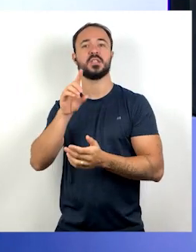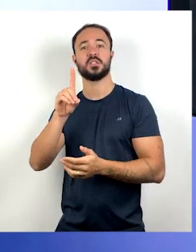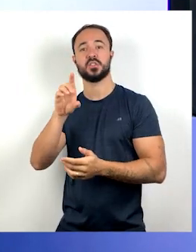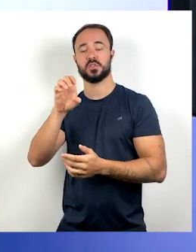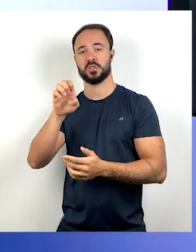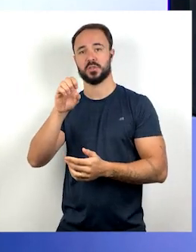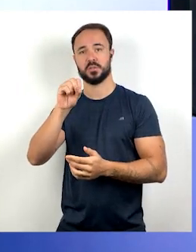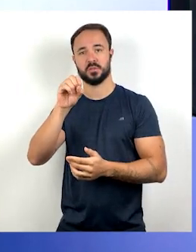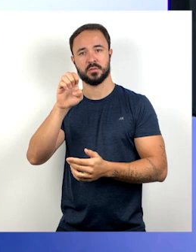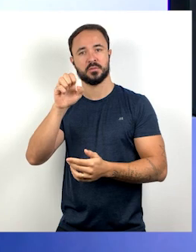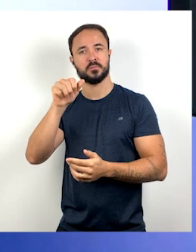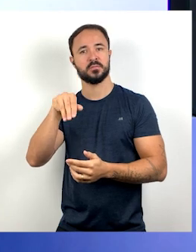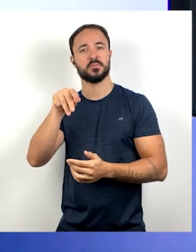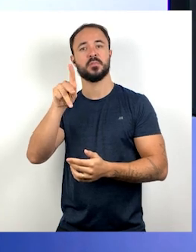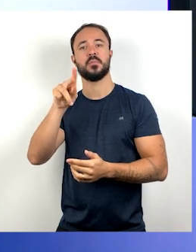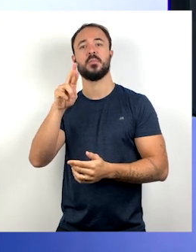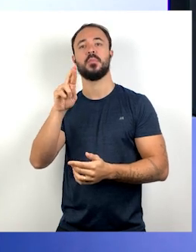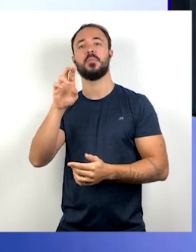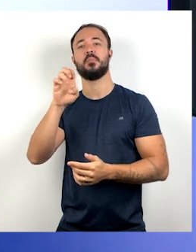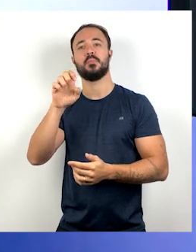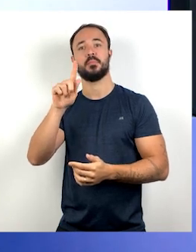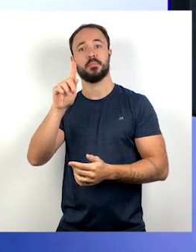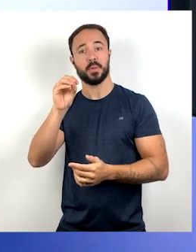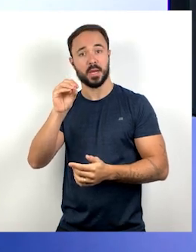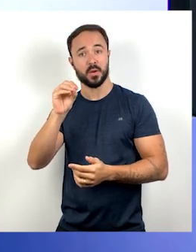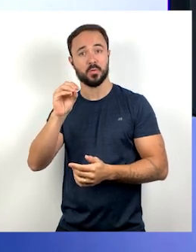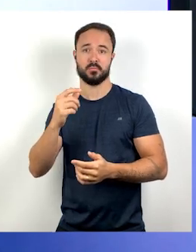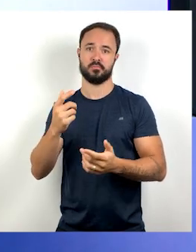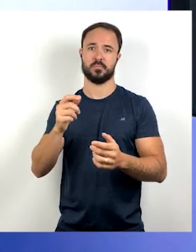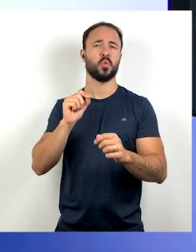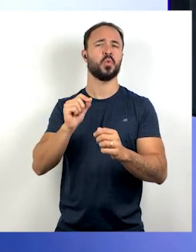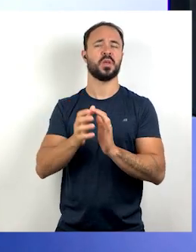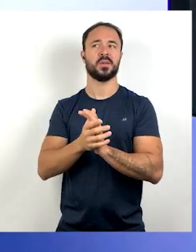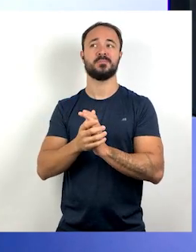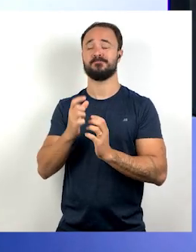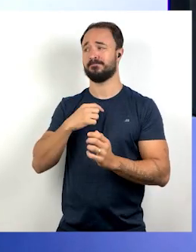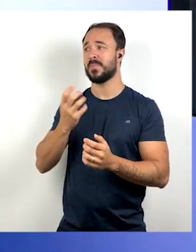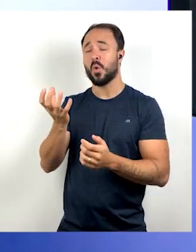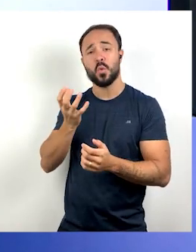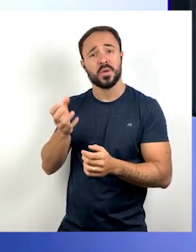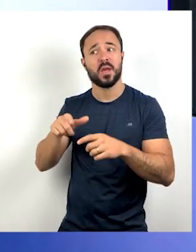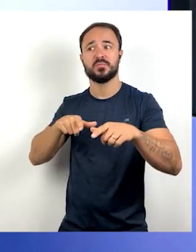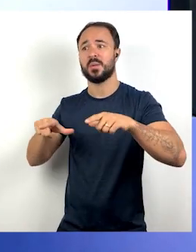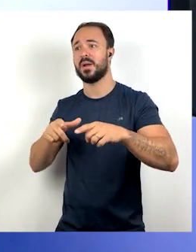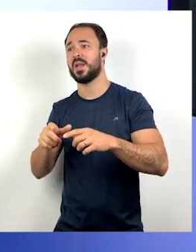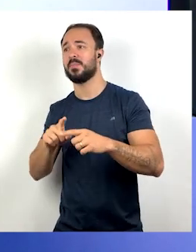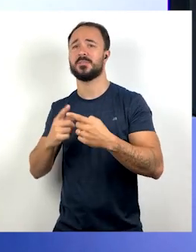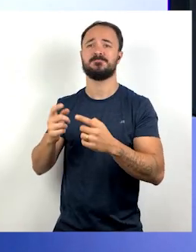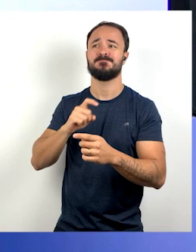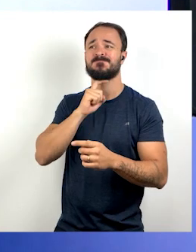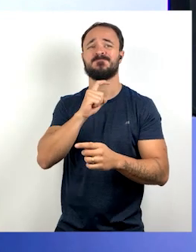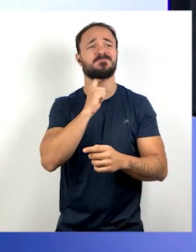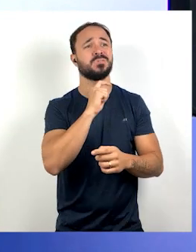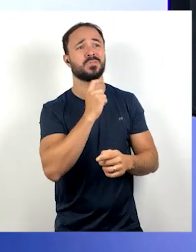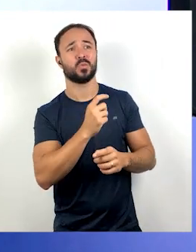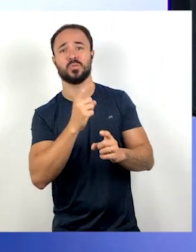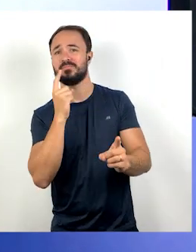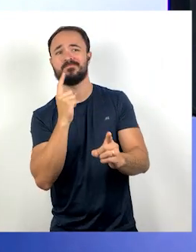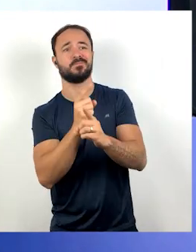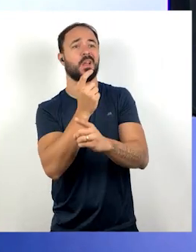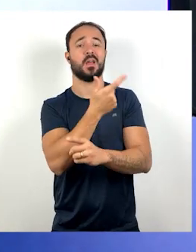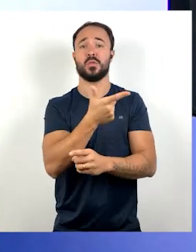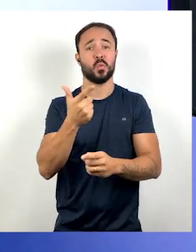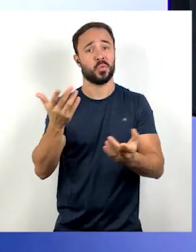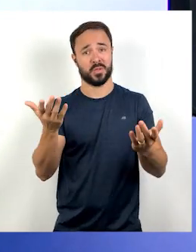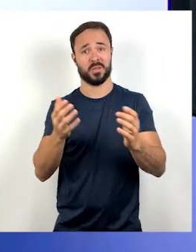mas eu não consigo trabalho, né? Então eu vou ficar na situação de desempregado. E o desemprego ele